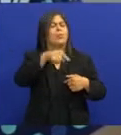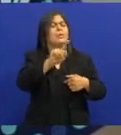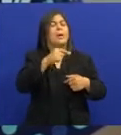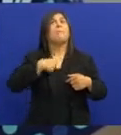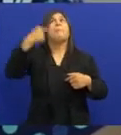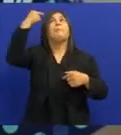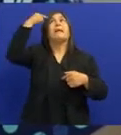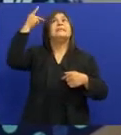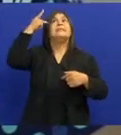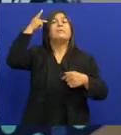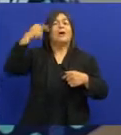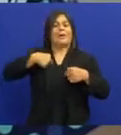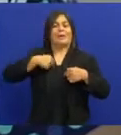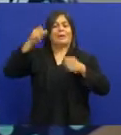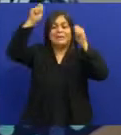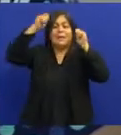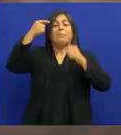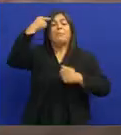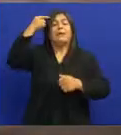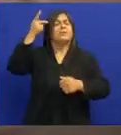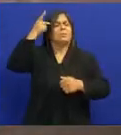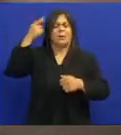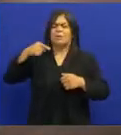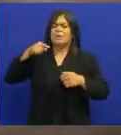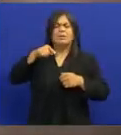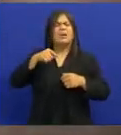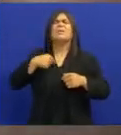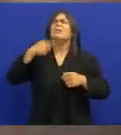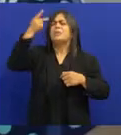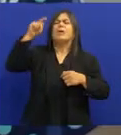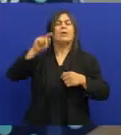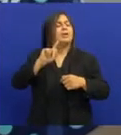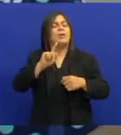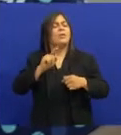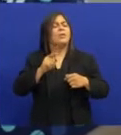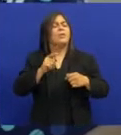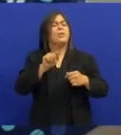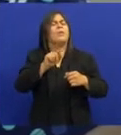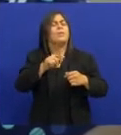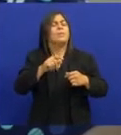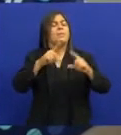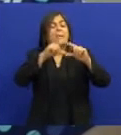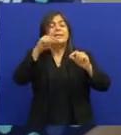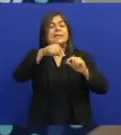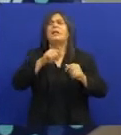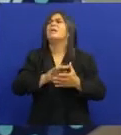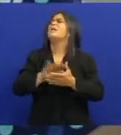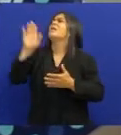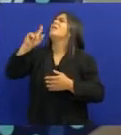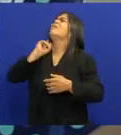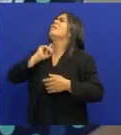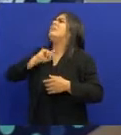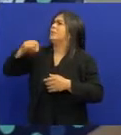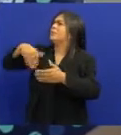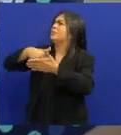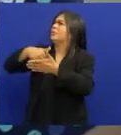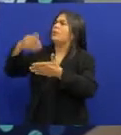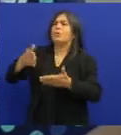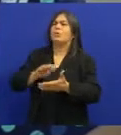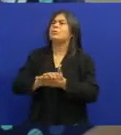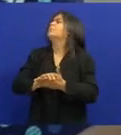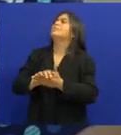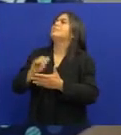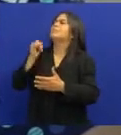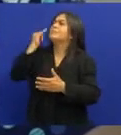em São Paulo Você está em Brasília Aí ele falou assim O Flamengo jogou hoje Falei,